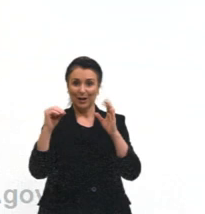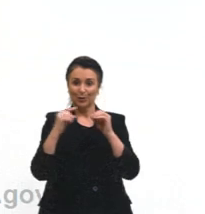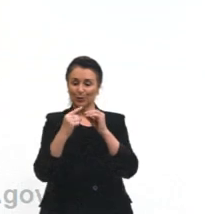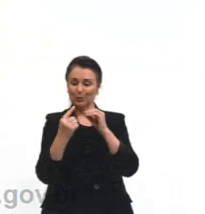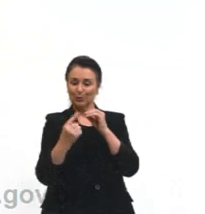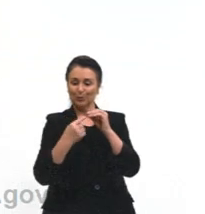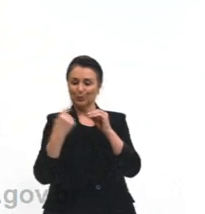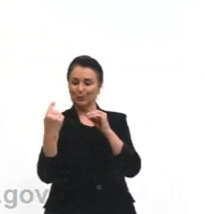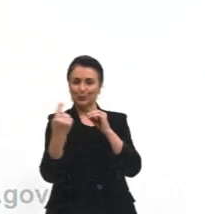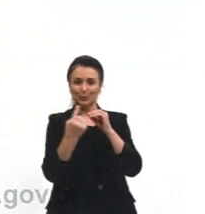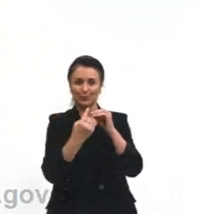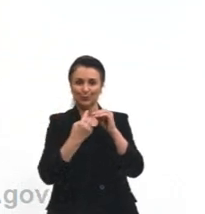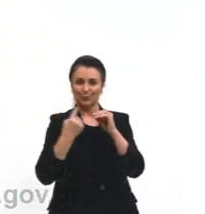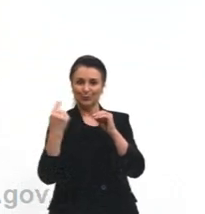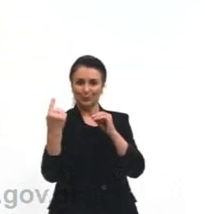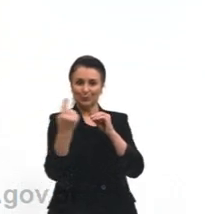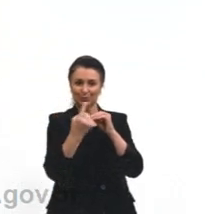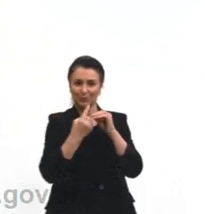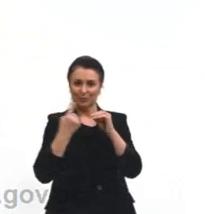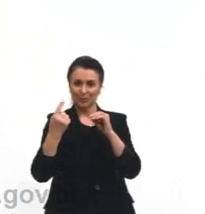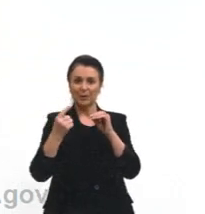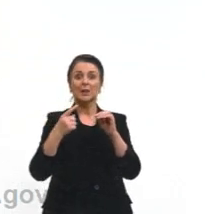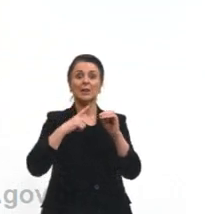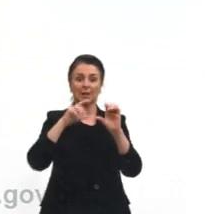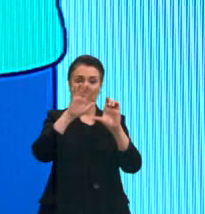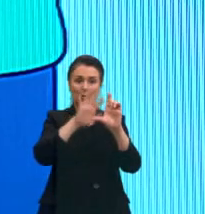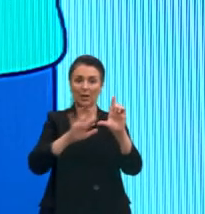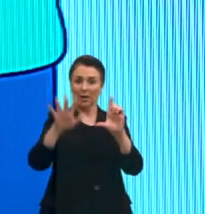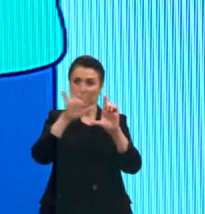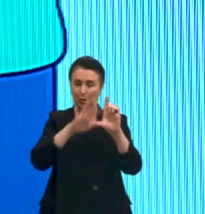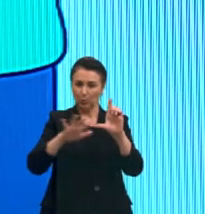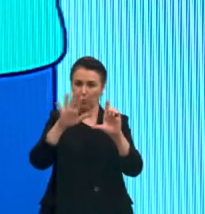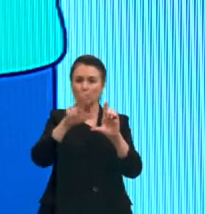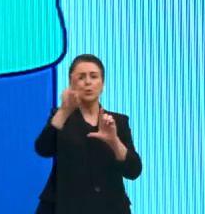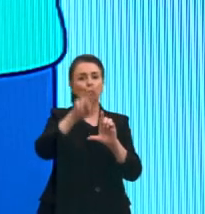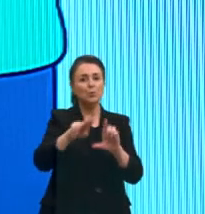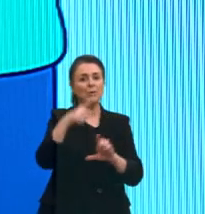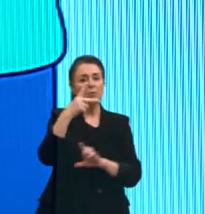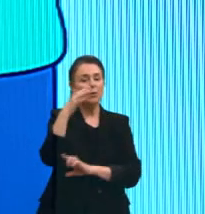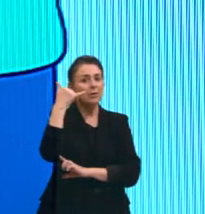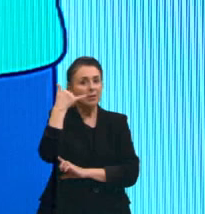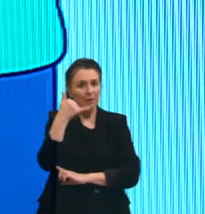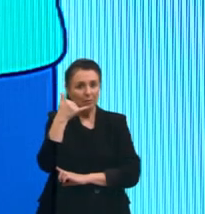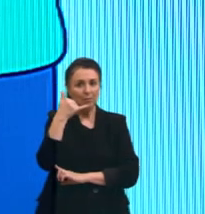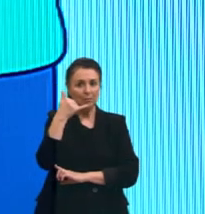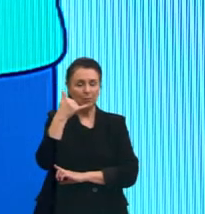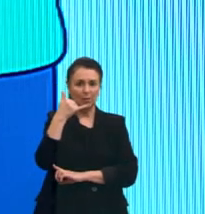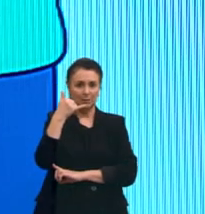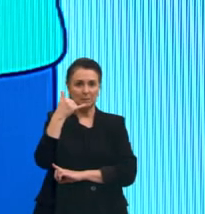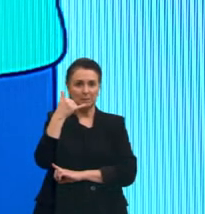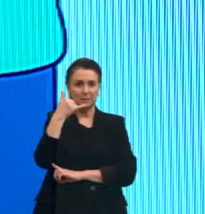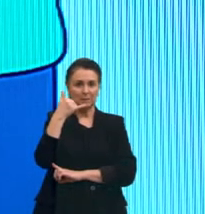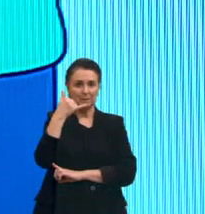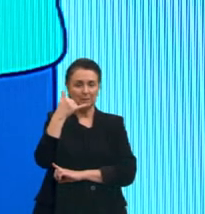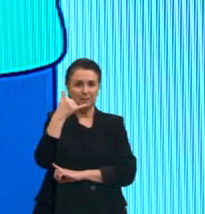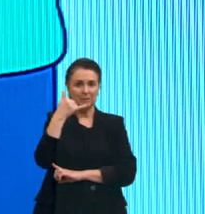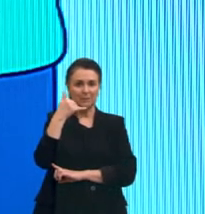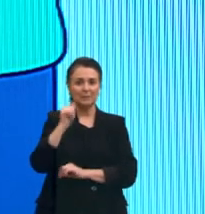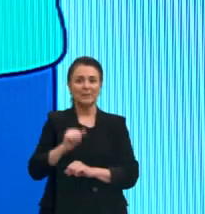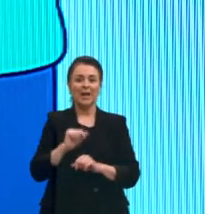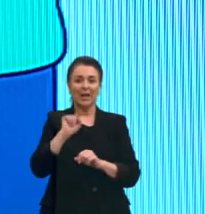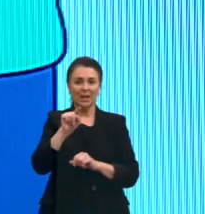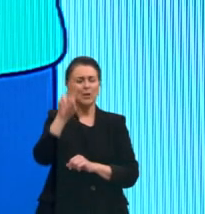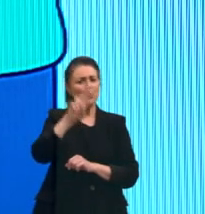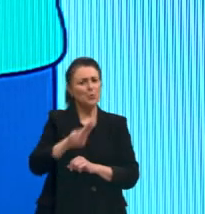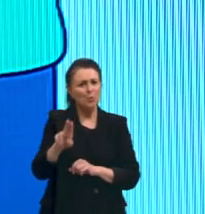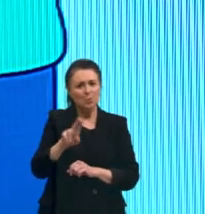um código QR Code, vocês podem apontar então o celular de vocês para a tela, vou deixar um tempinho aqui. E é bem